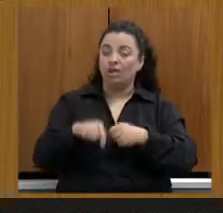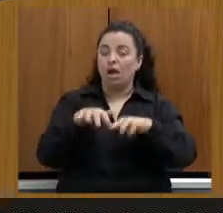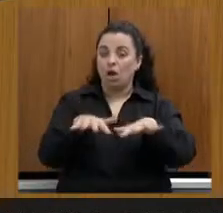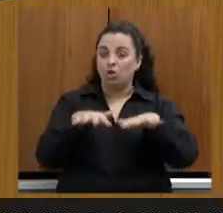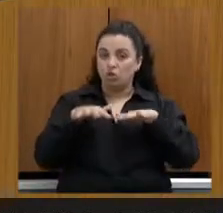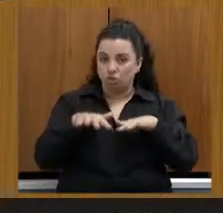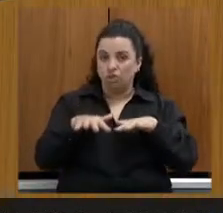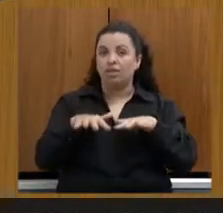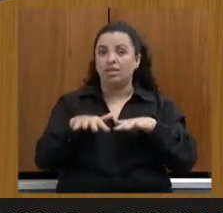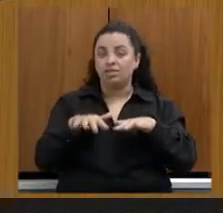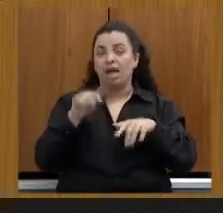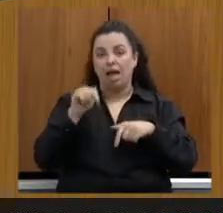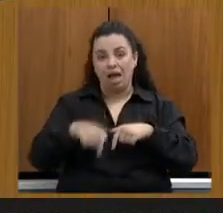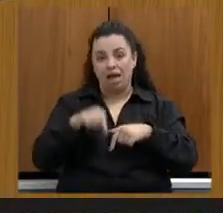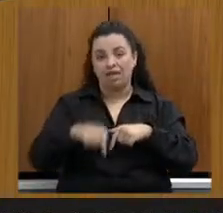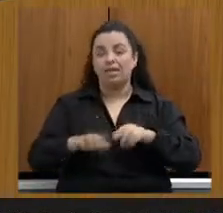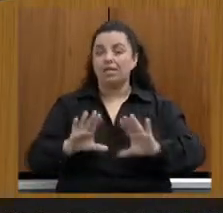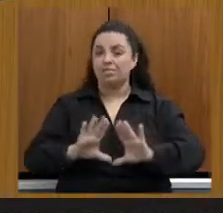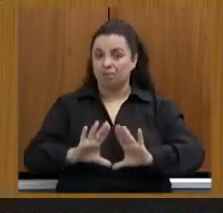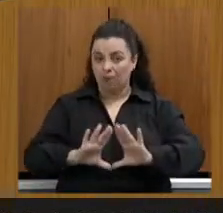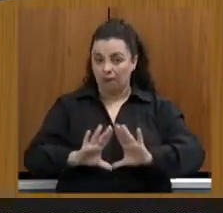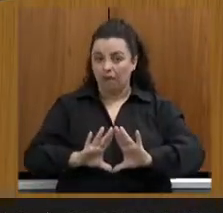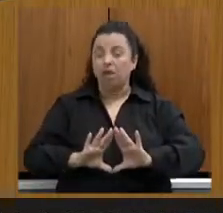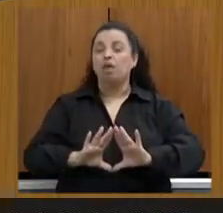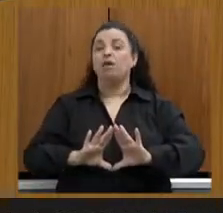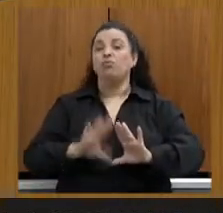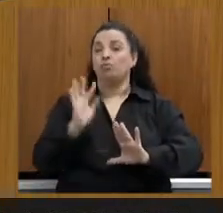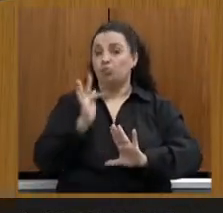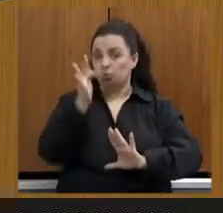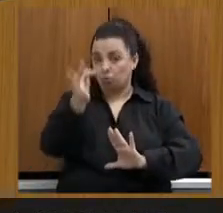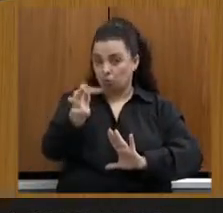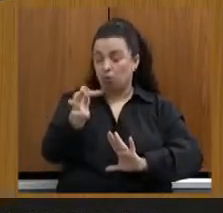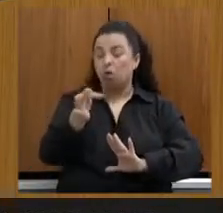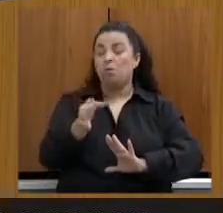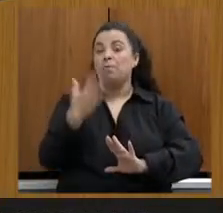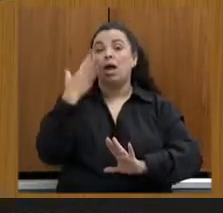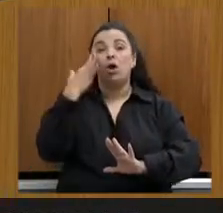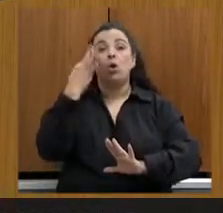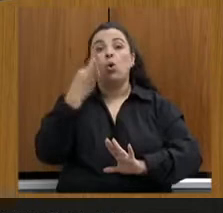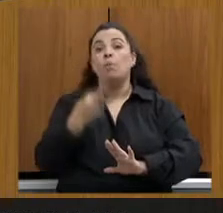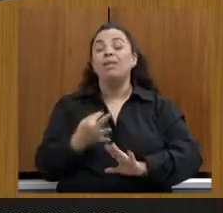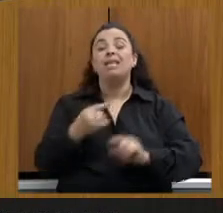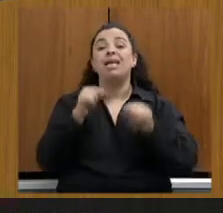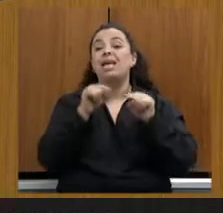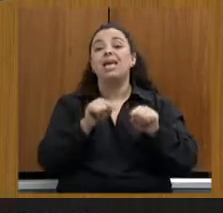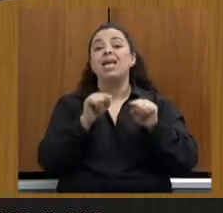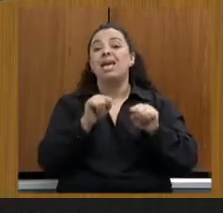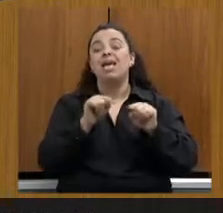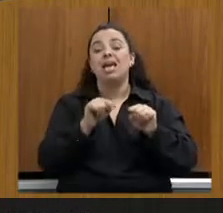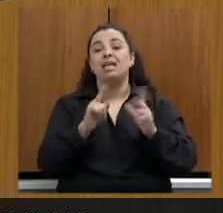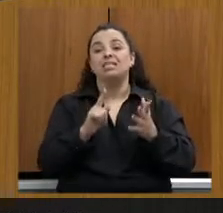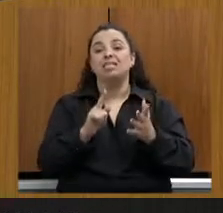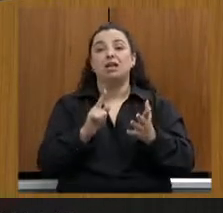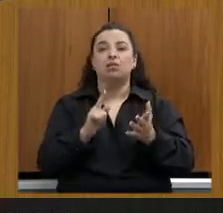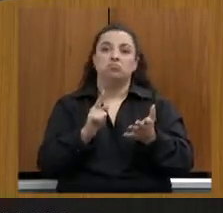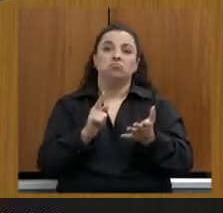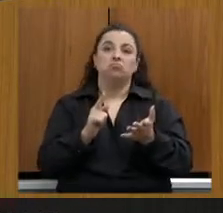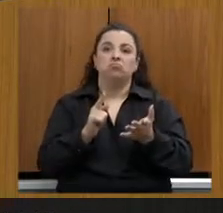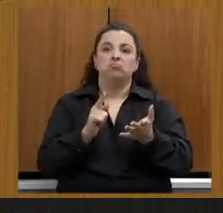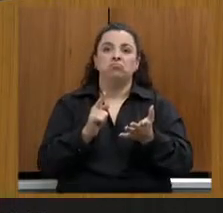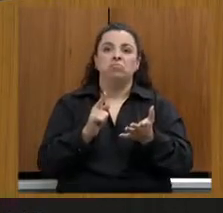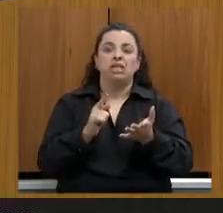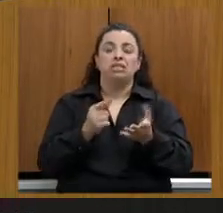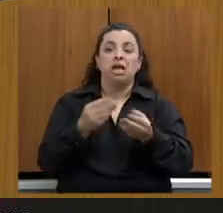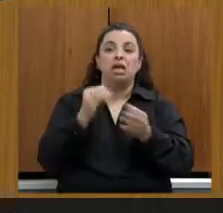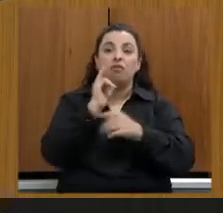voltamos em audiência aqui na Assembleia para entender, então, essa notificação que foi feita